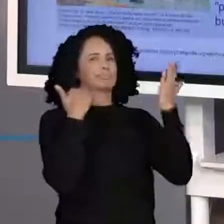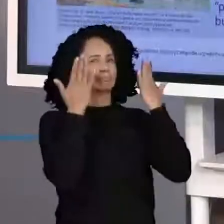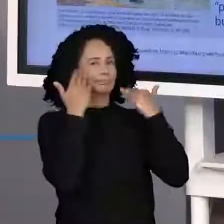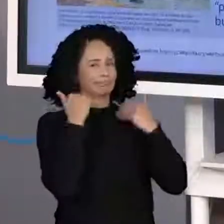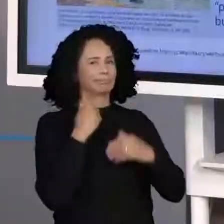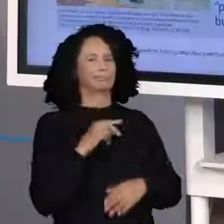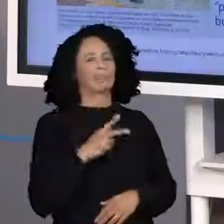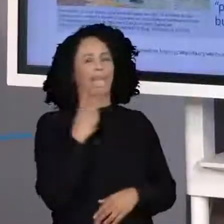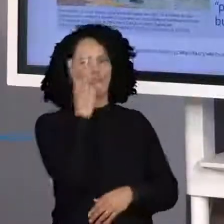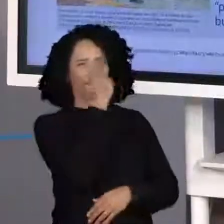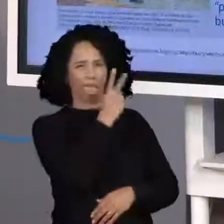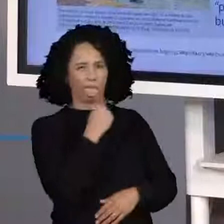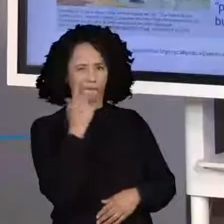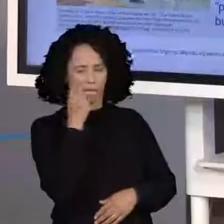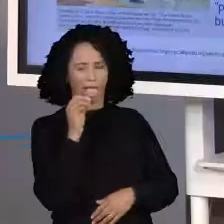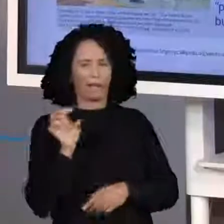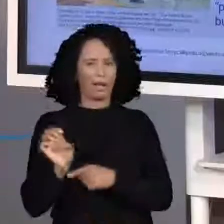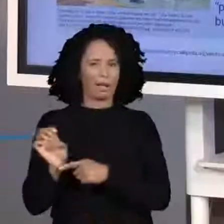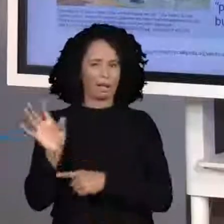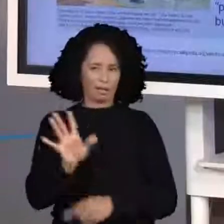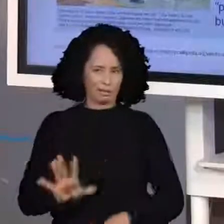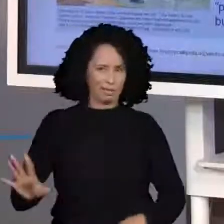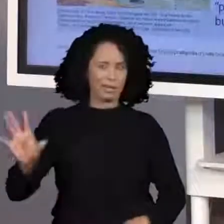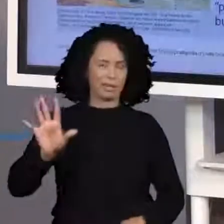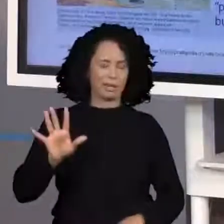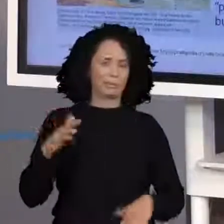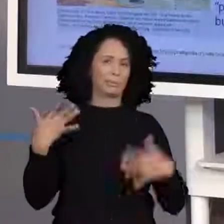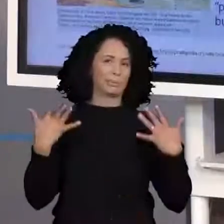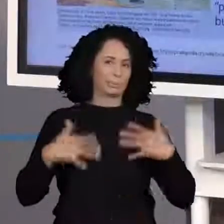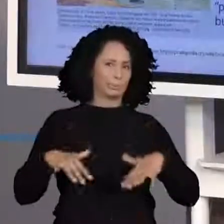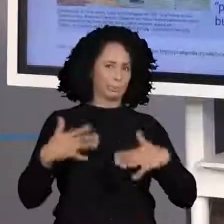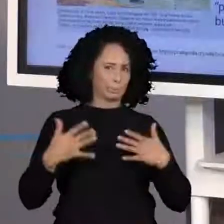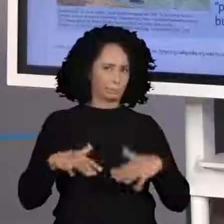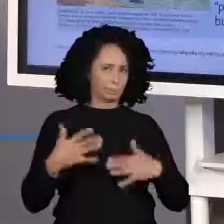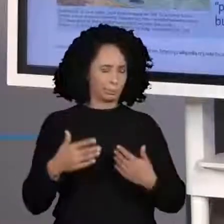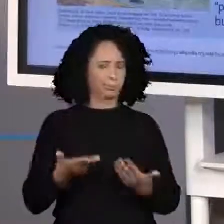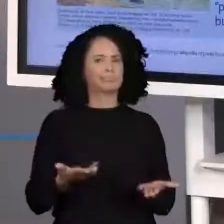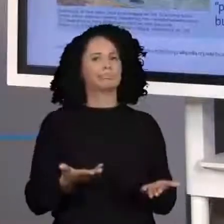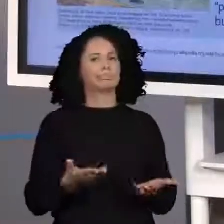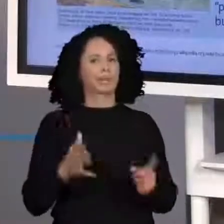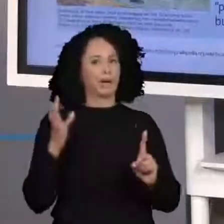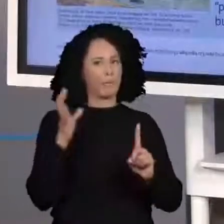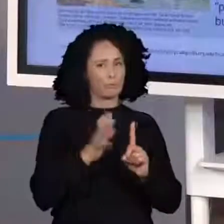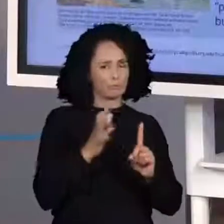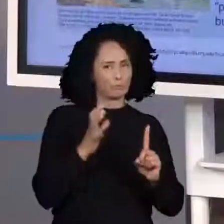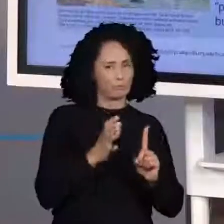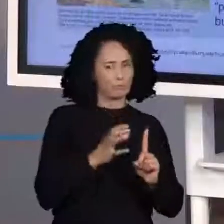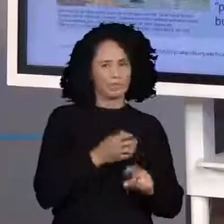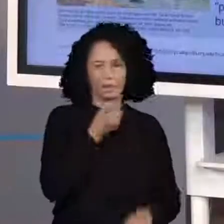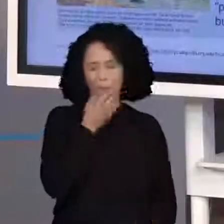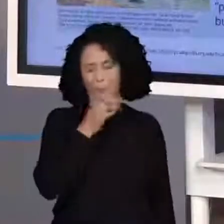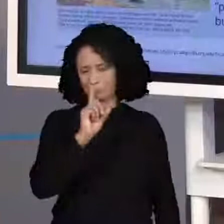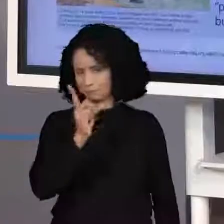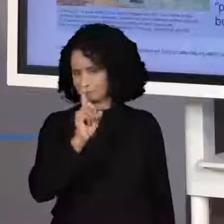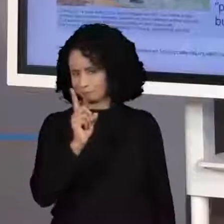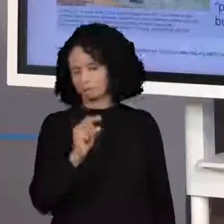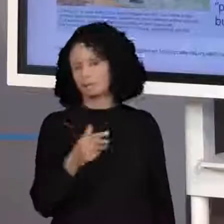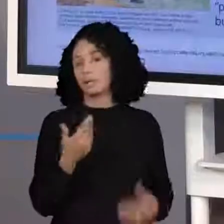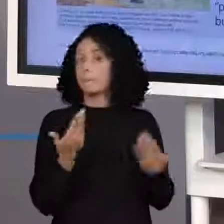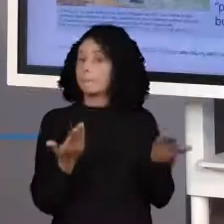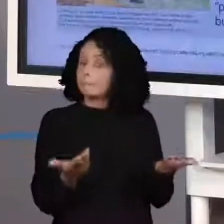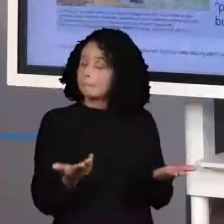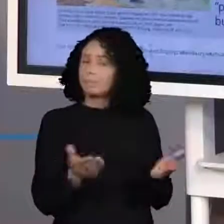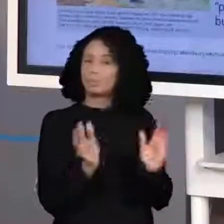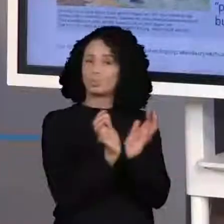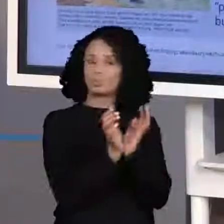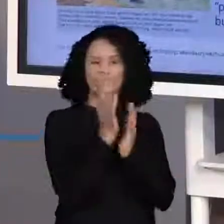os europeus não tinha valor. Mas como os indígenas não conheciam espelho, por exemplo, era algo que